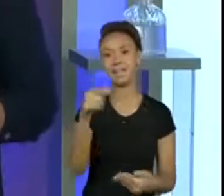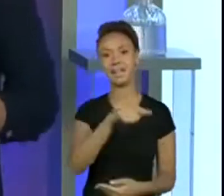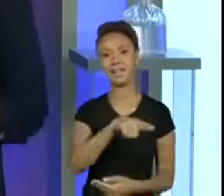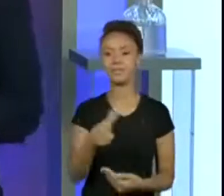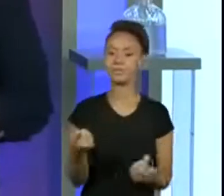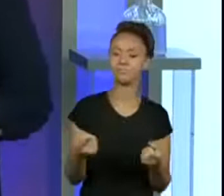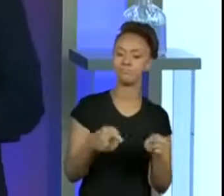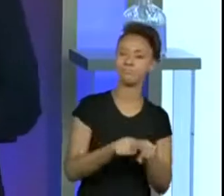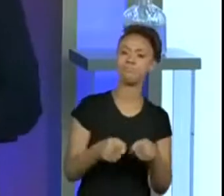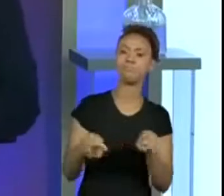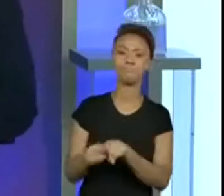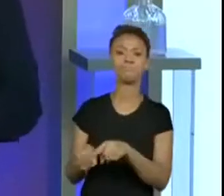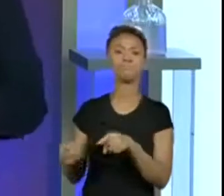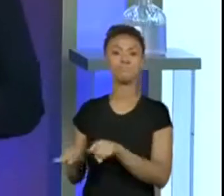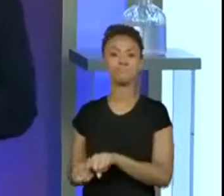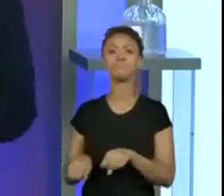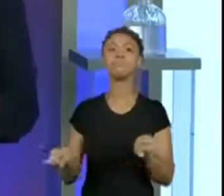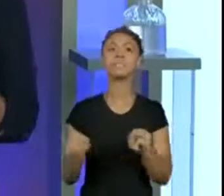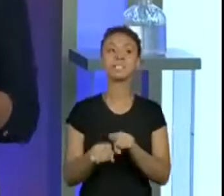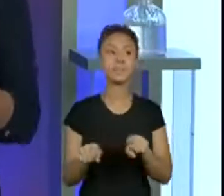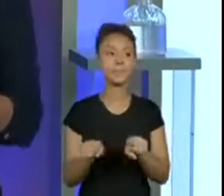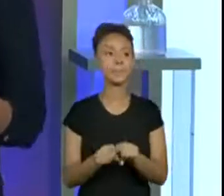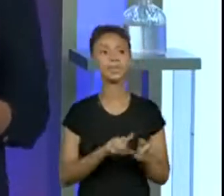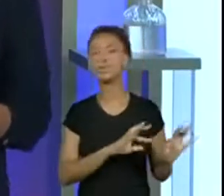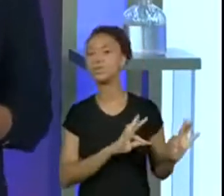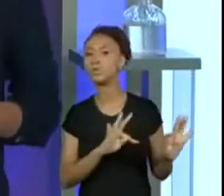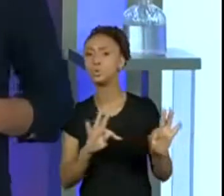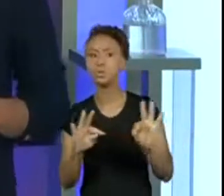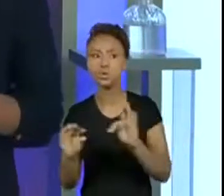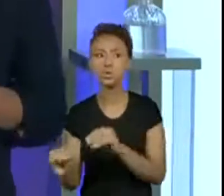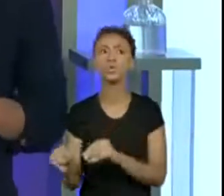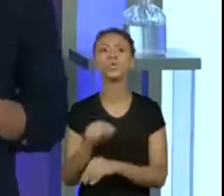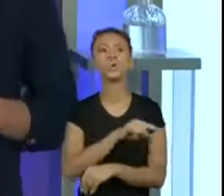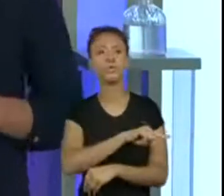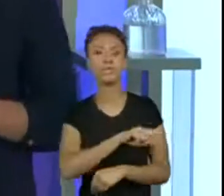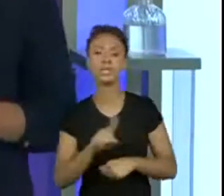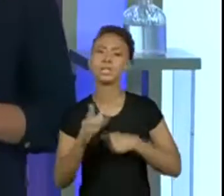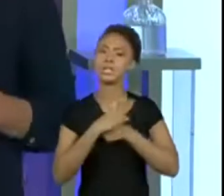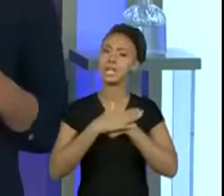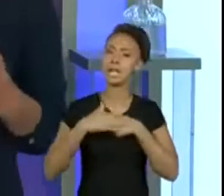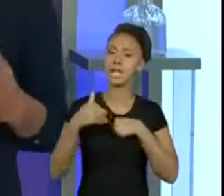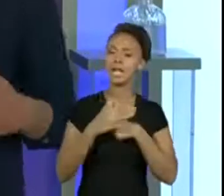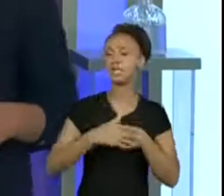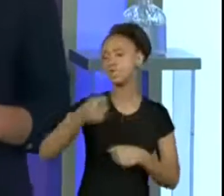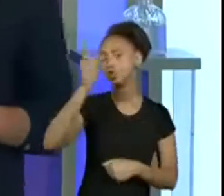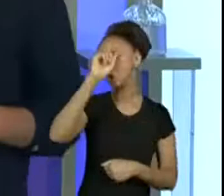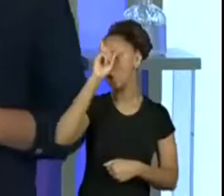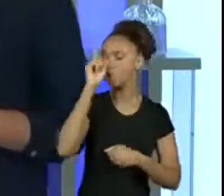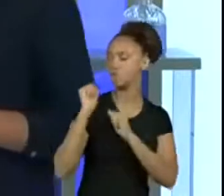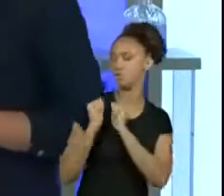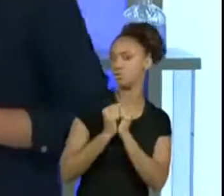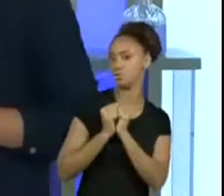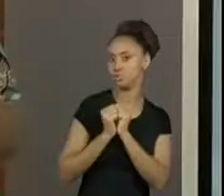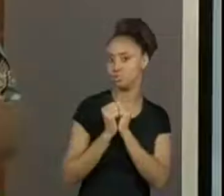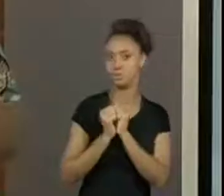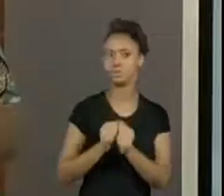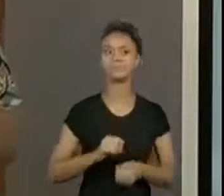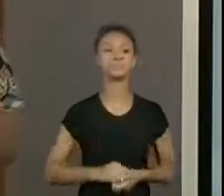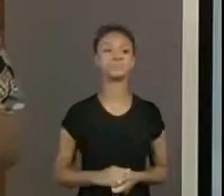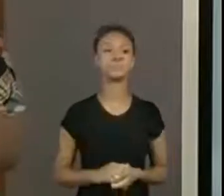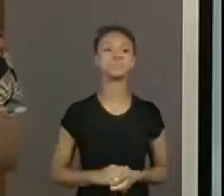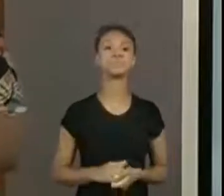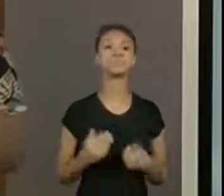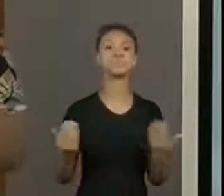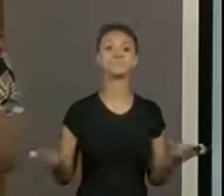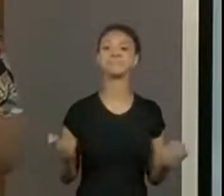parceria e a todos os responsáveis que carinhosamente nos recebem todos os dias aí, junto com os nossos pequenos. Professora